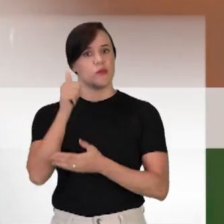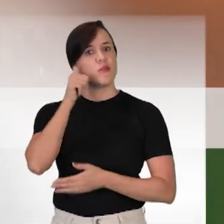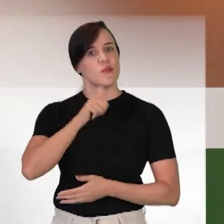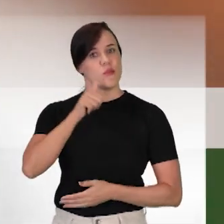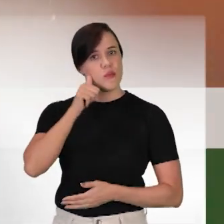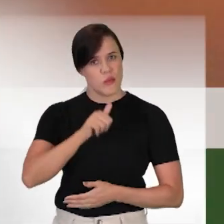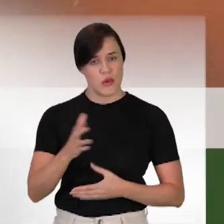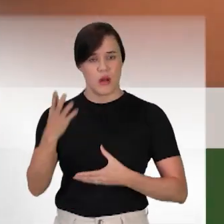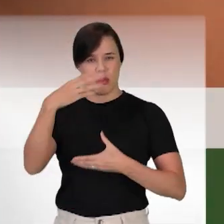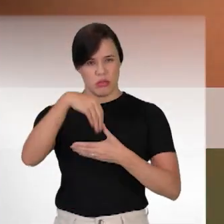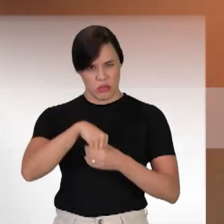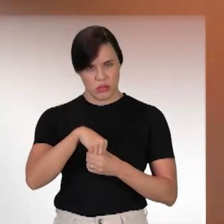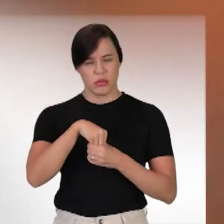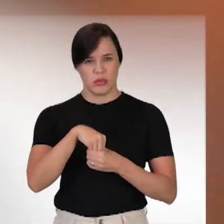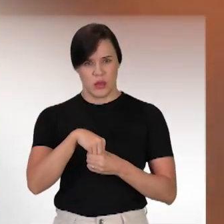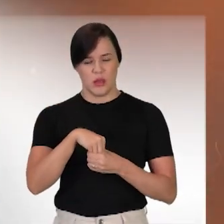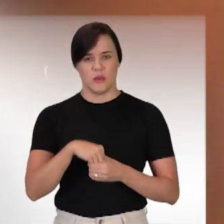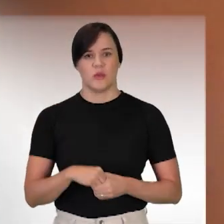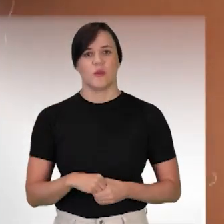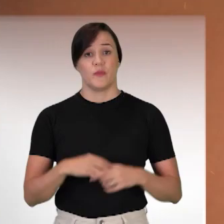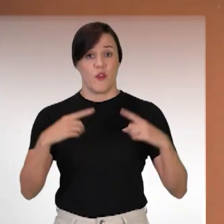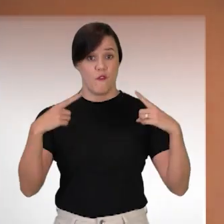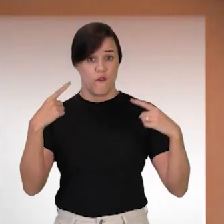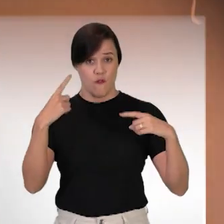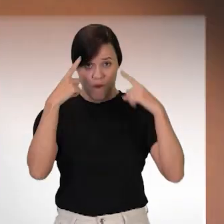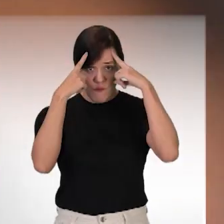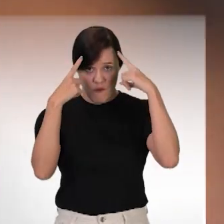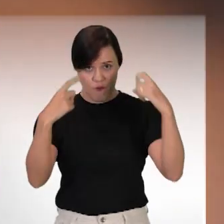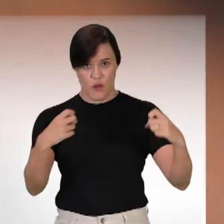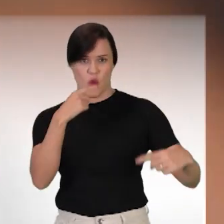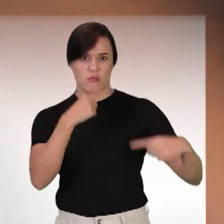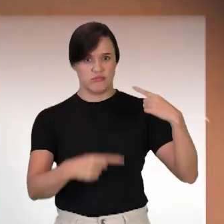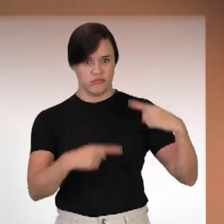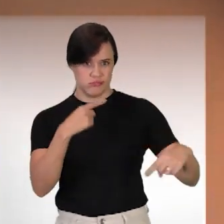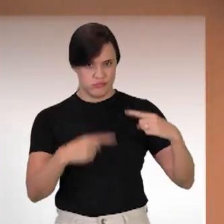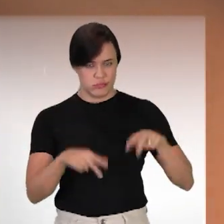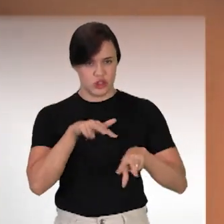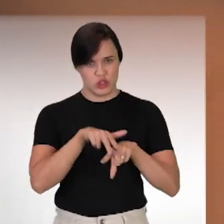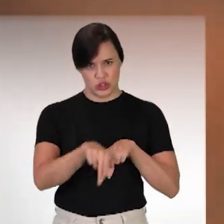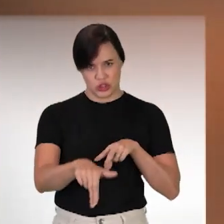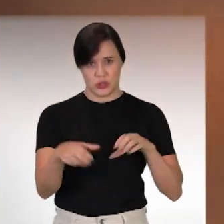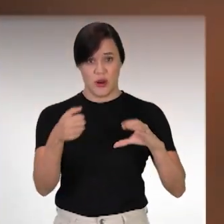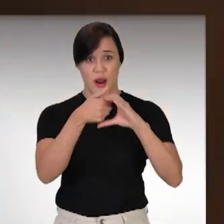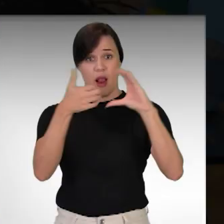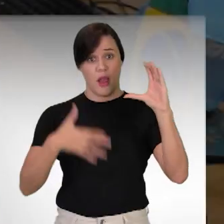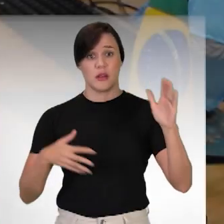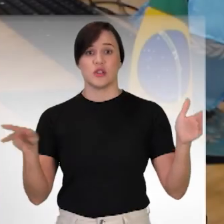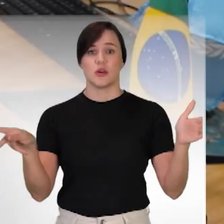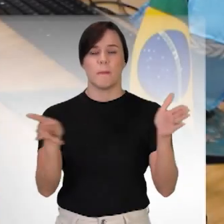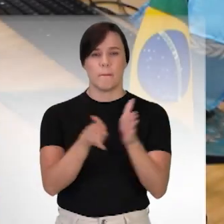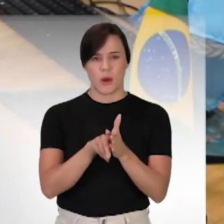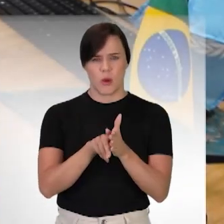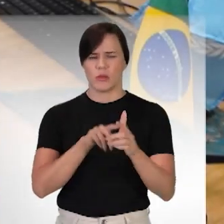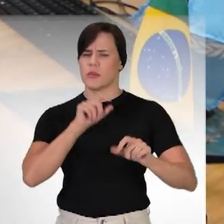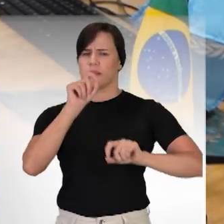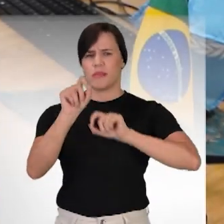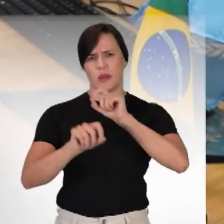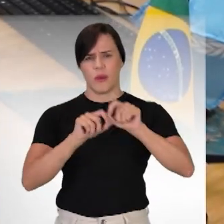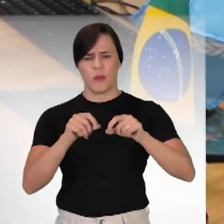plenários. A violência política de gênero tem características próprias. Se caracteriza por impedir